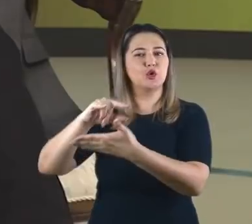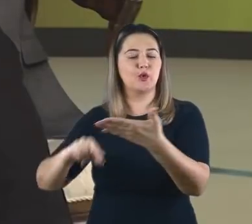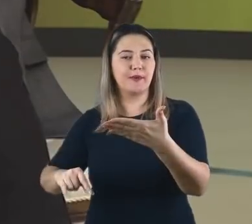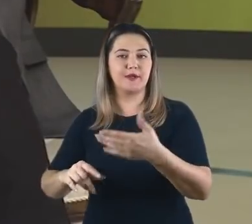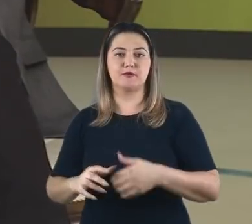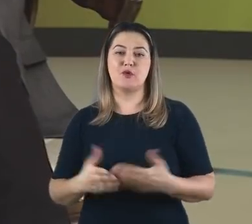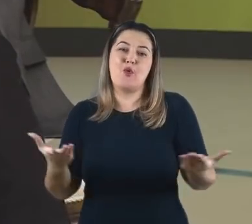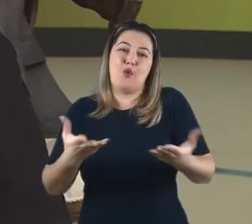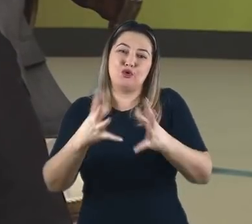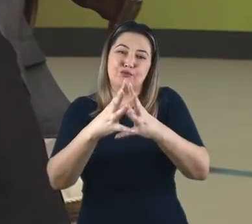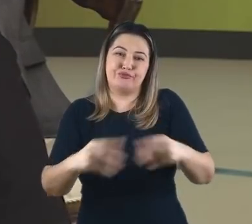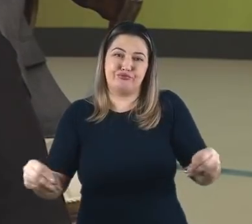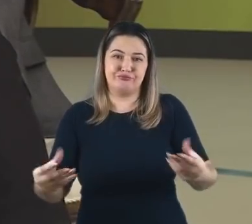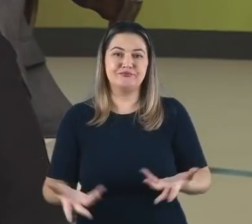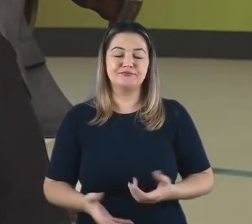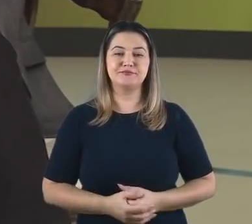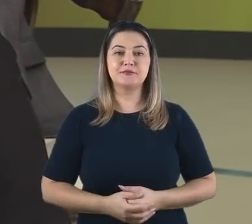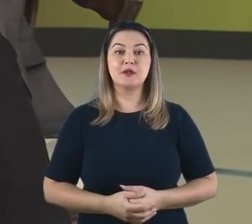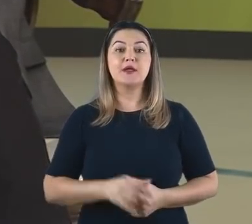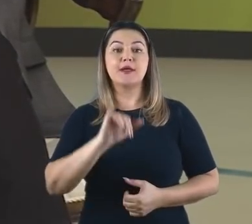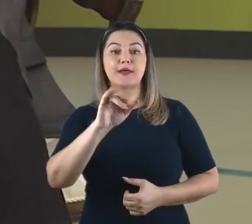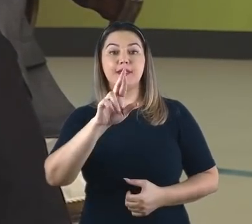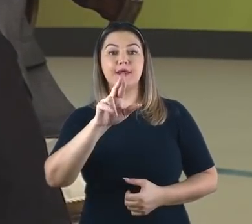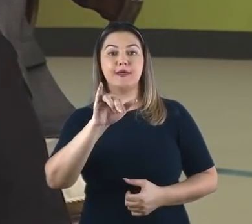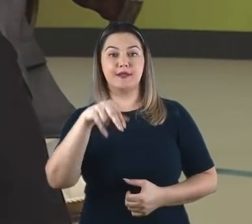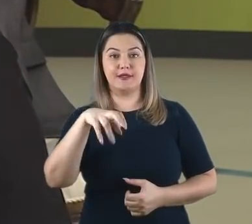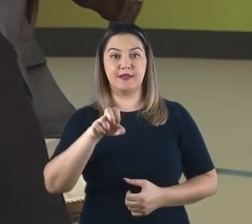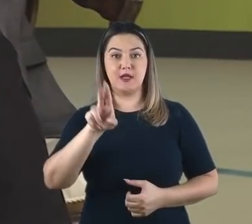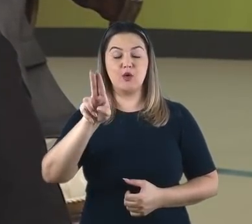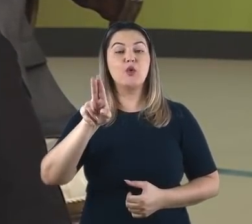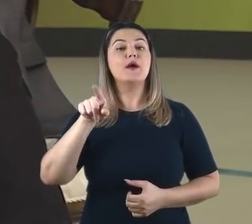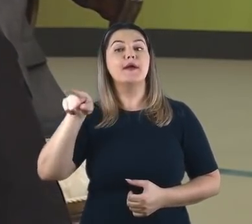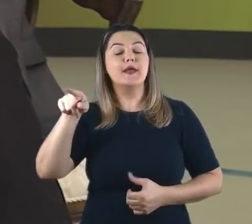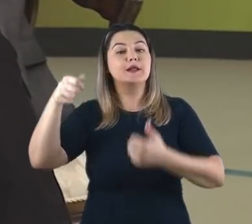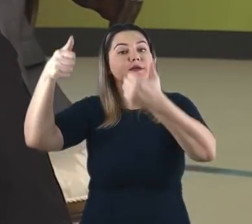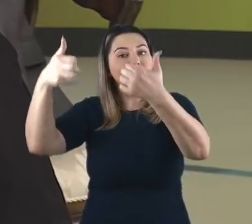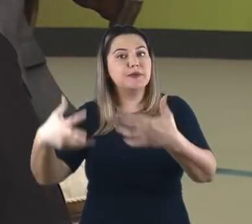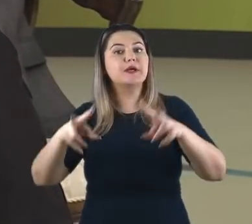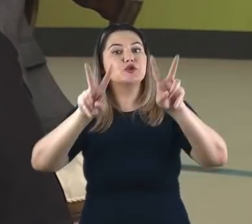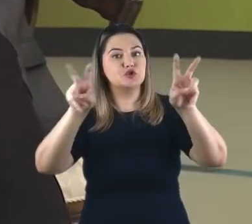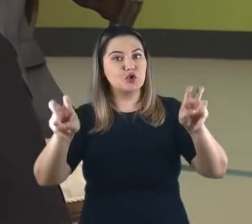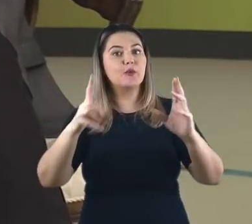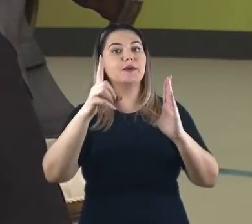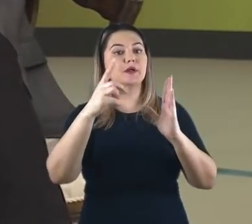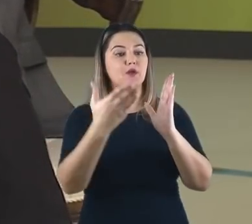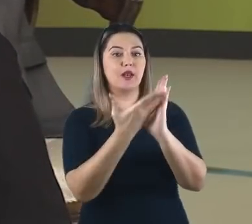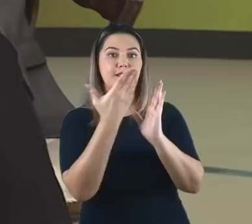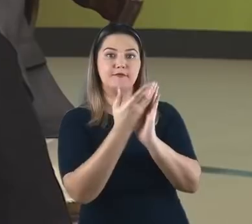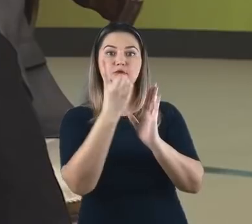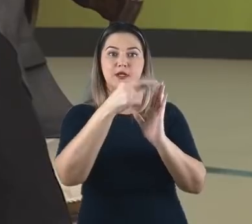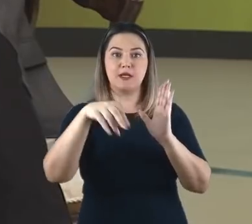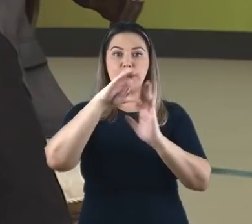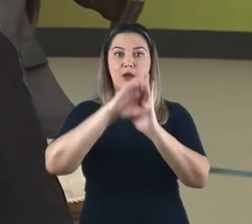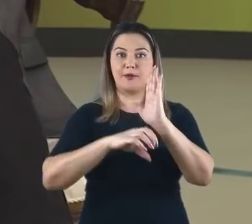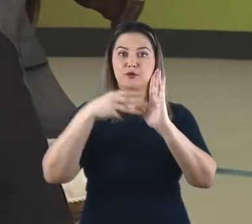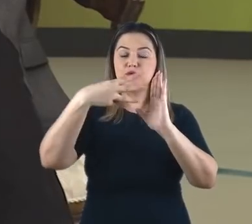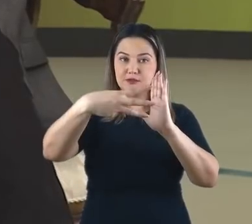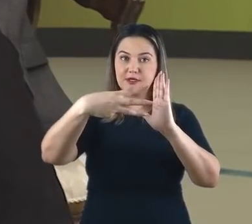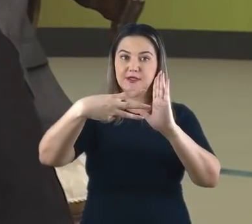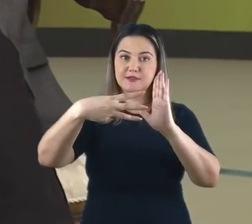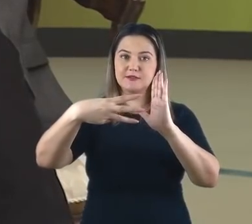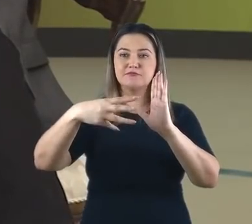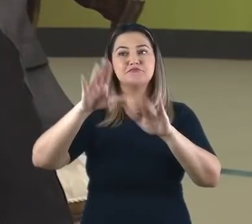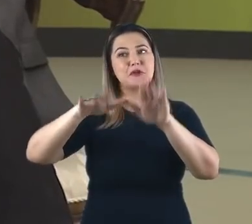Com base nisto, deixe-me dizer que Irineu faz uma interessante declaração sobre esse texto de Daniel capítulo 3 que talvez era um